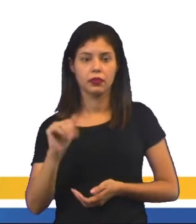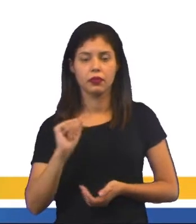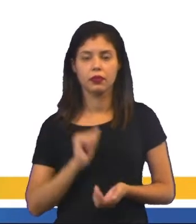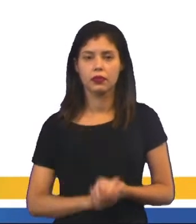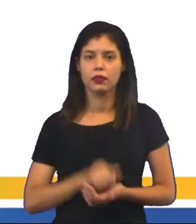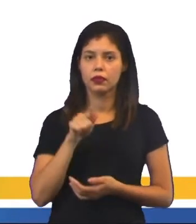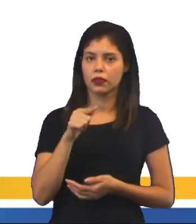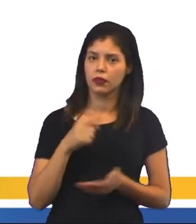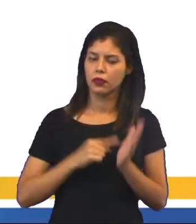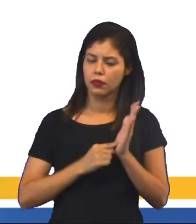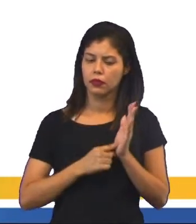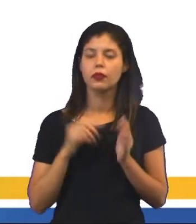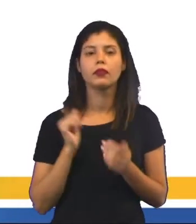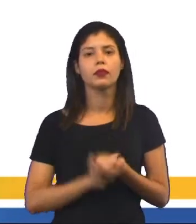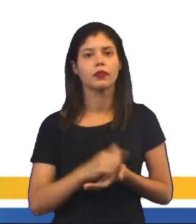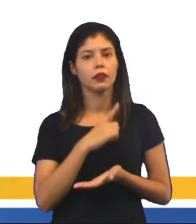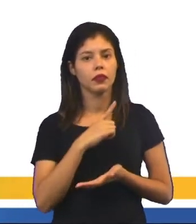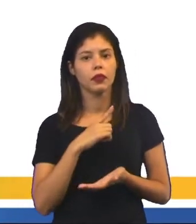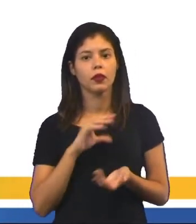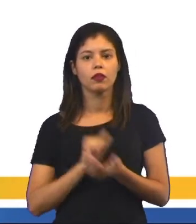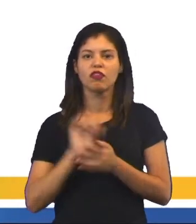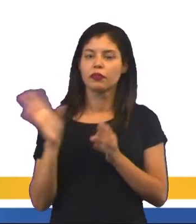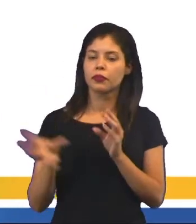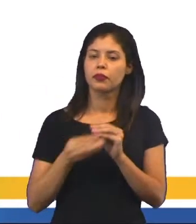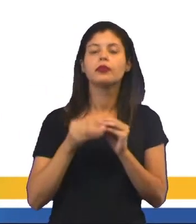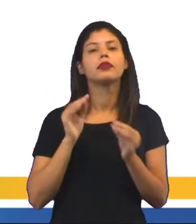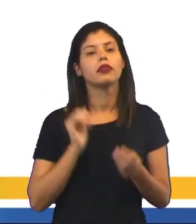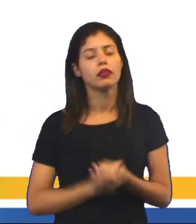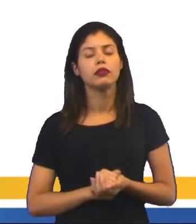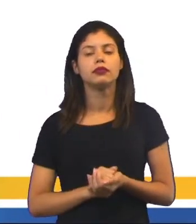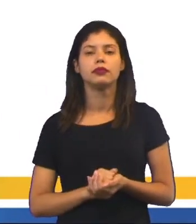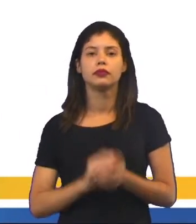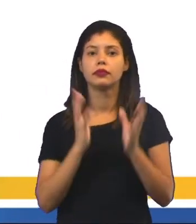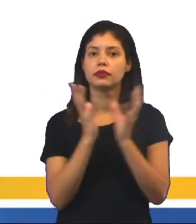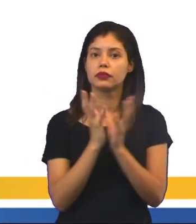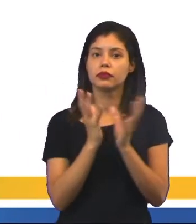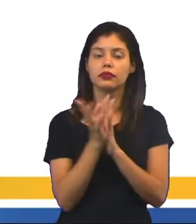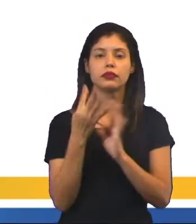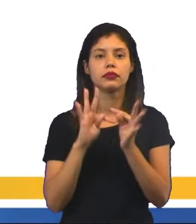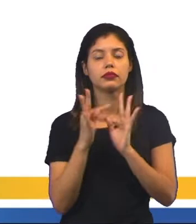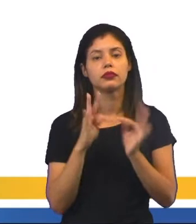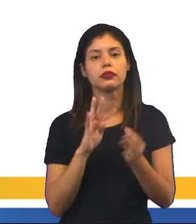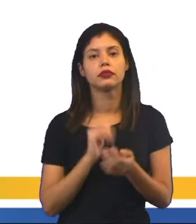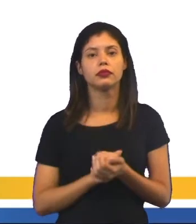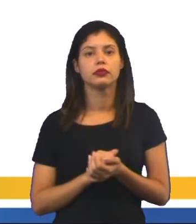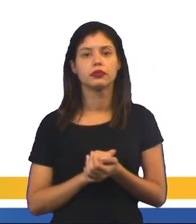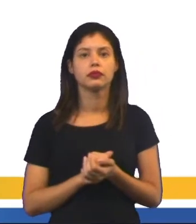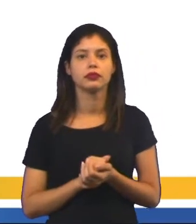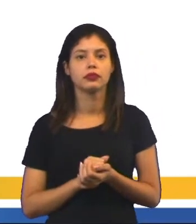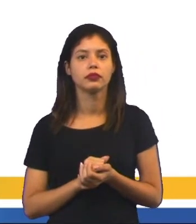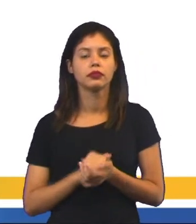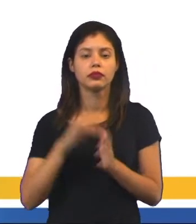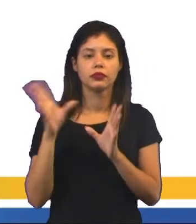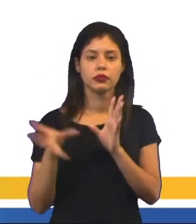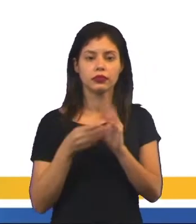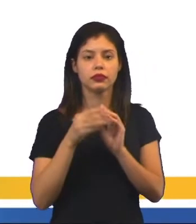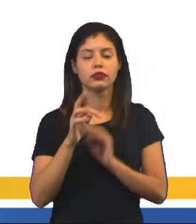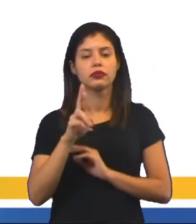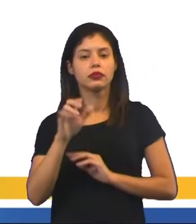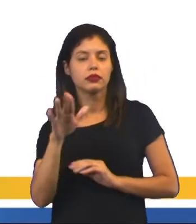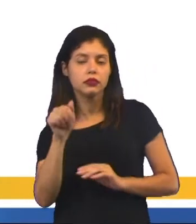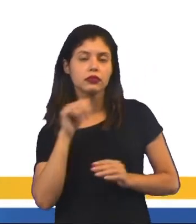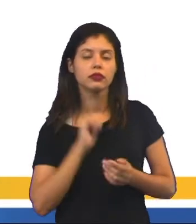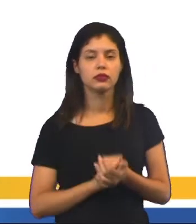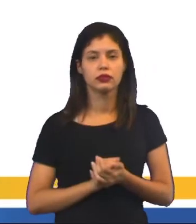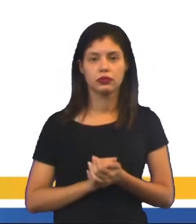você chega ao ponto de ter uma complexidade, um grupo de técnicas agregadas que você tem